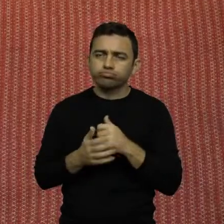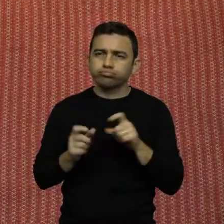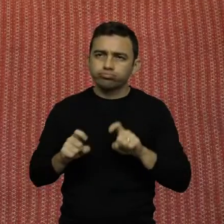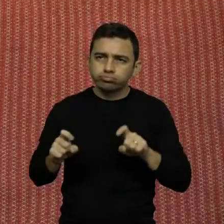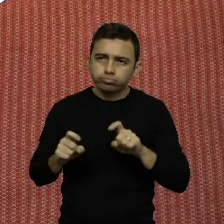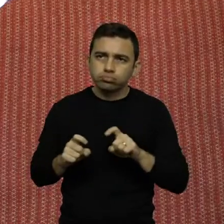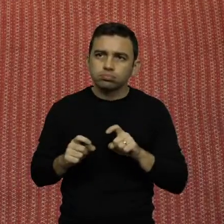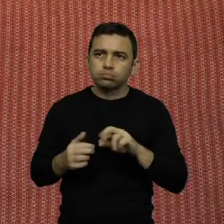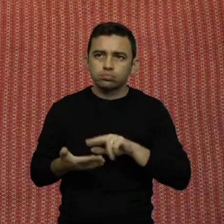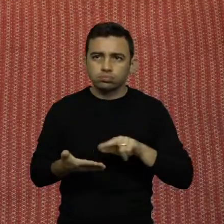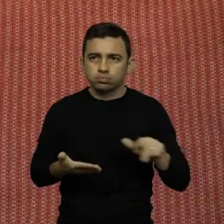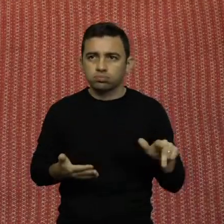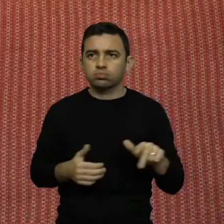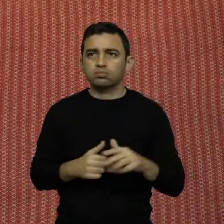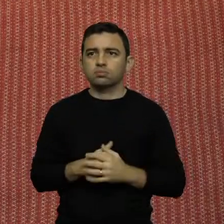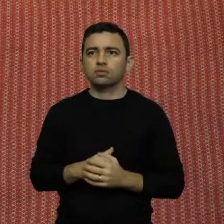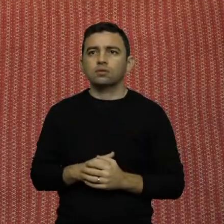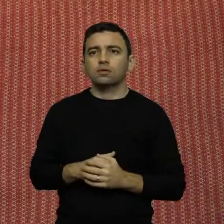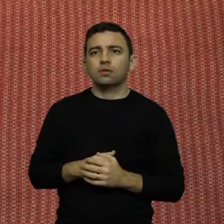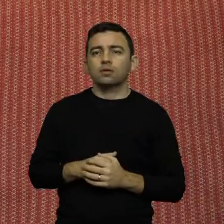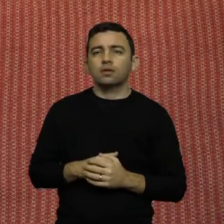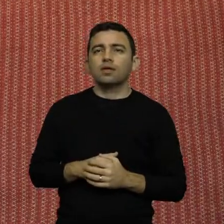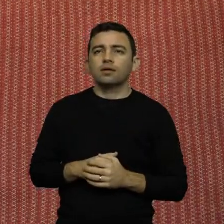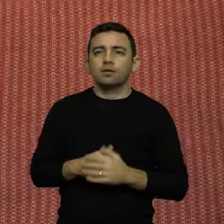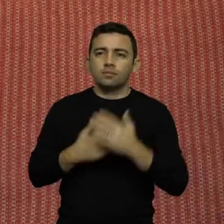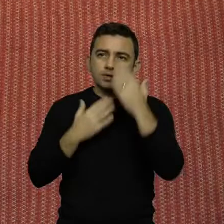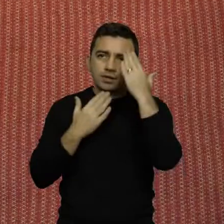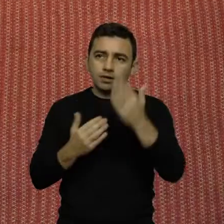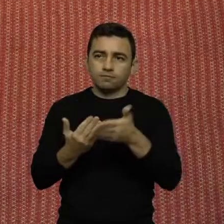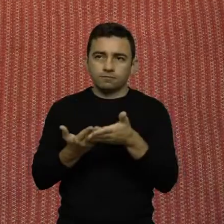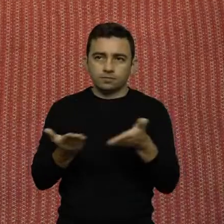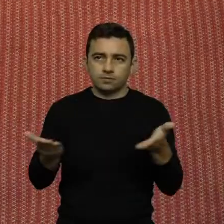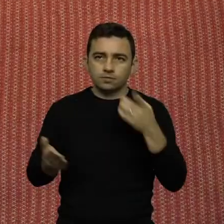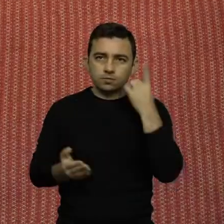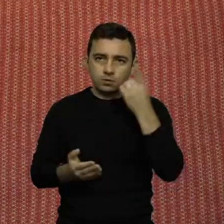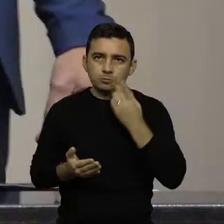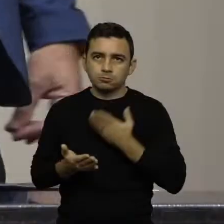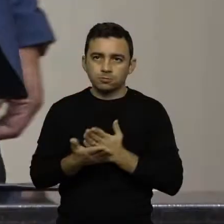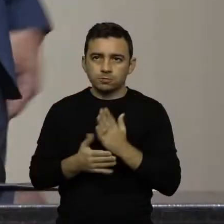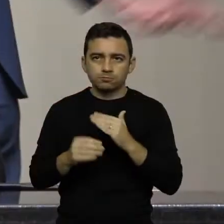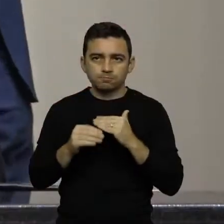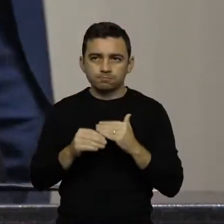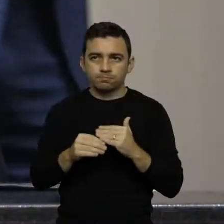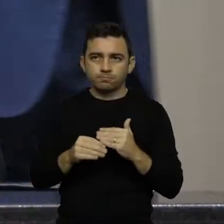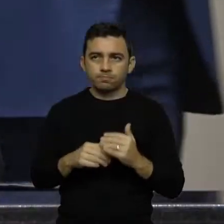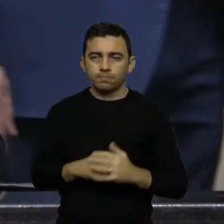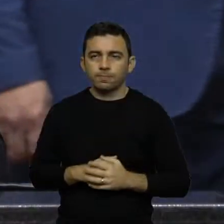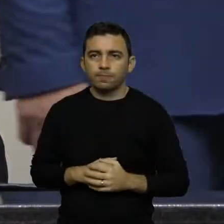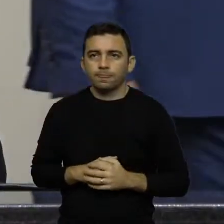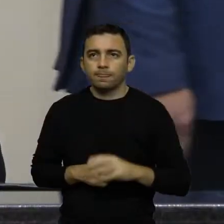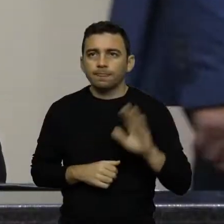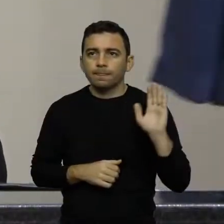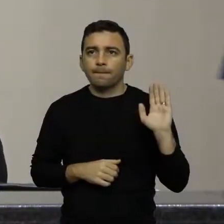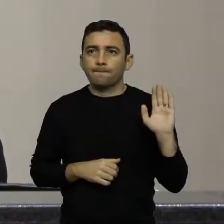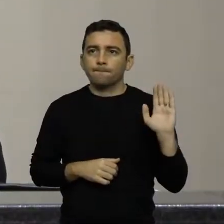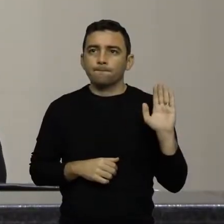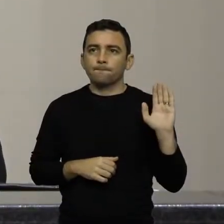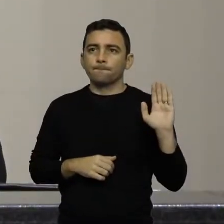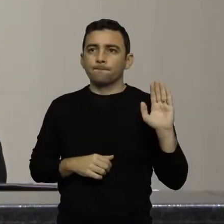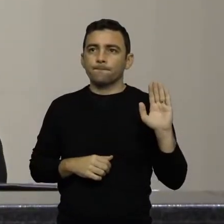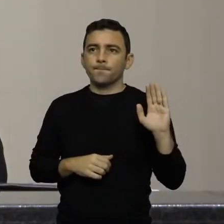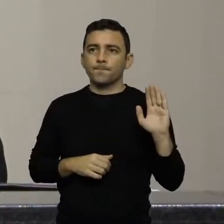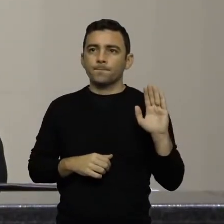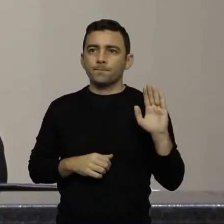agradecer, V. Exª, todos os deputados, pela aprovação por unanimidade. Obrigado, Sr. Presidente. Obrigado, deputado Jair